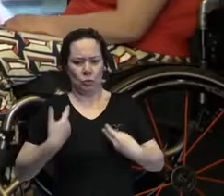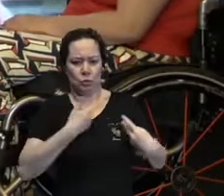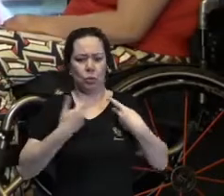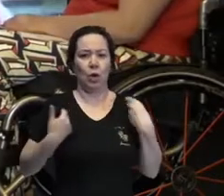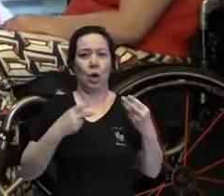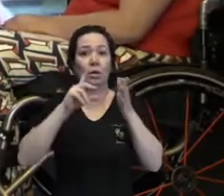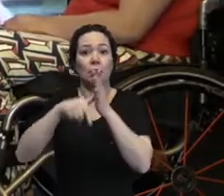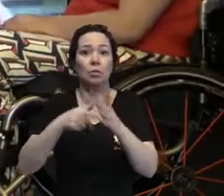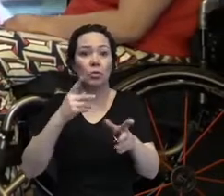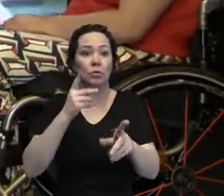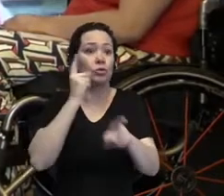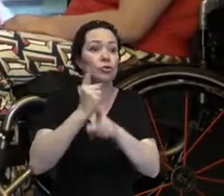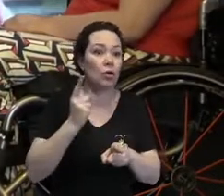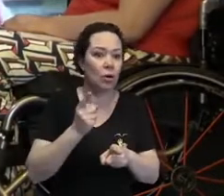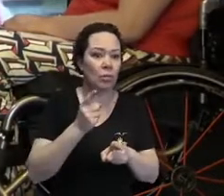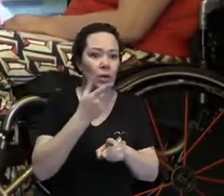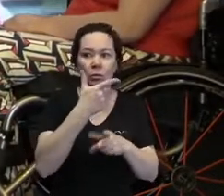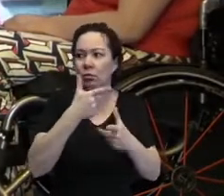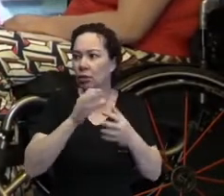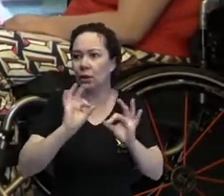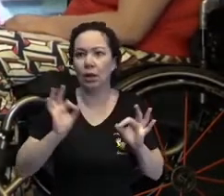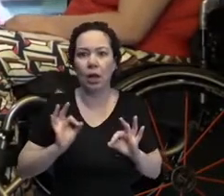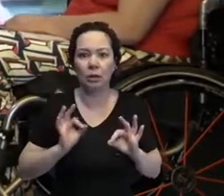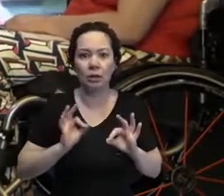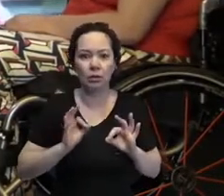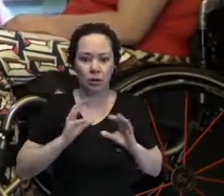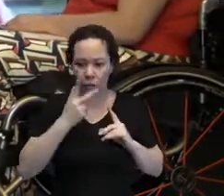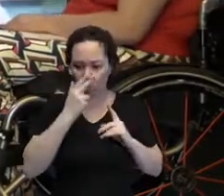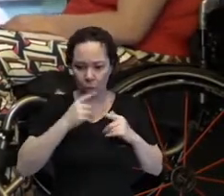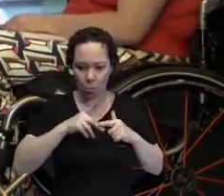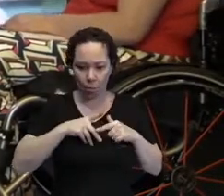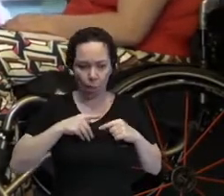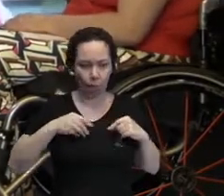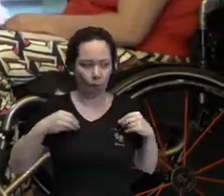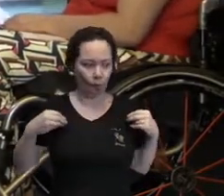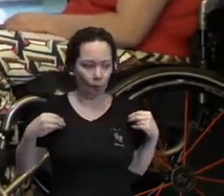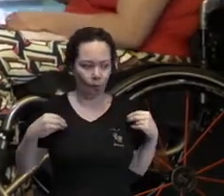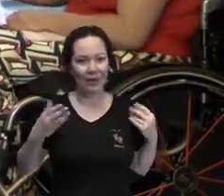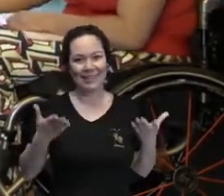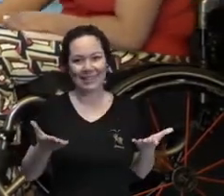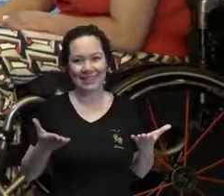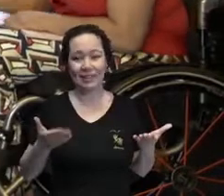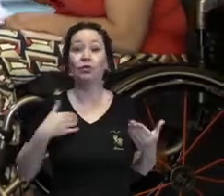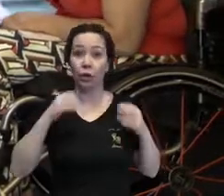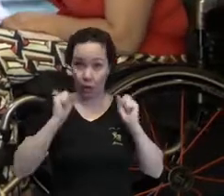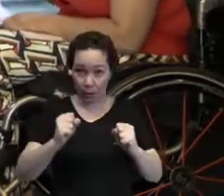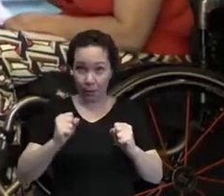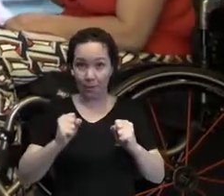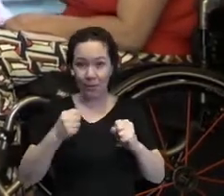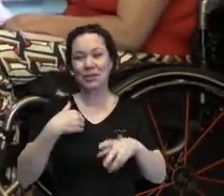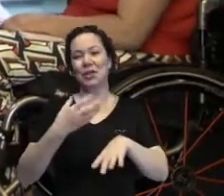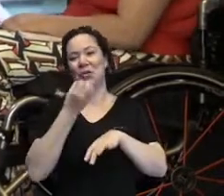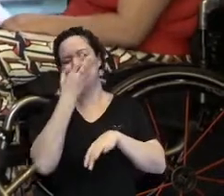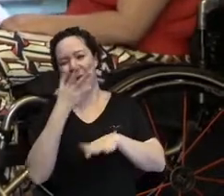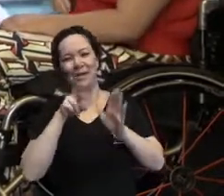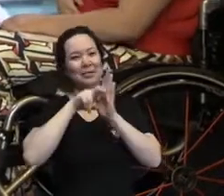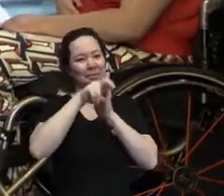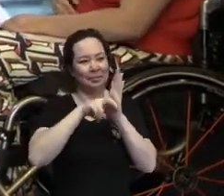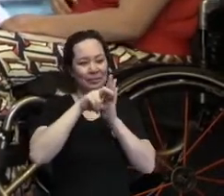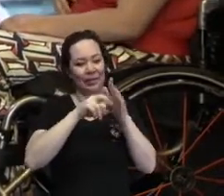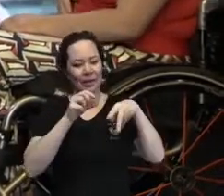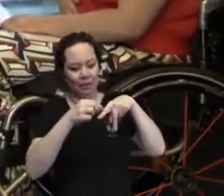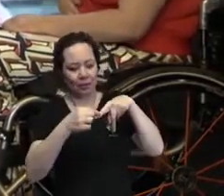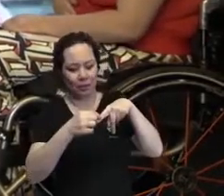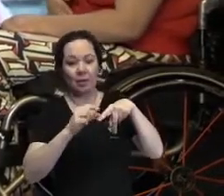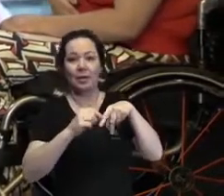percebe que não era nada disso. O vazio, né, que fica. Não era nada disso. Então, eu posso ficar bem com a minha canela fina, com a minha